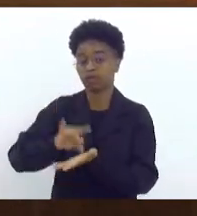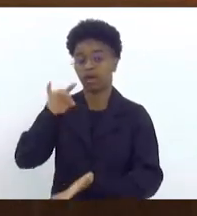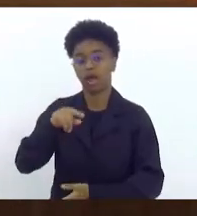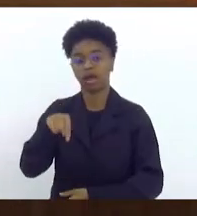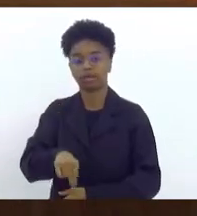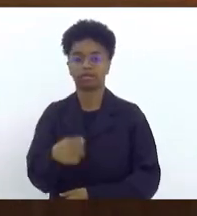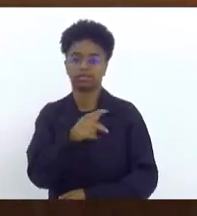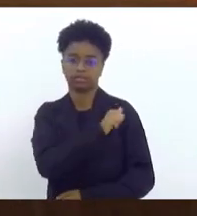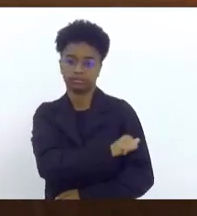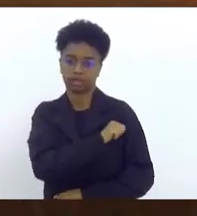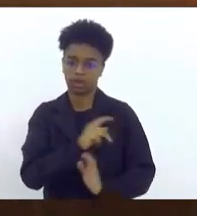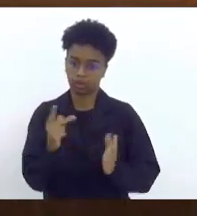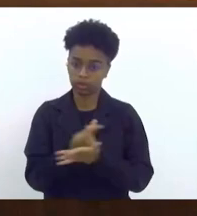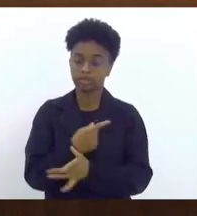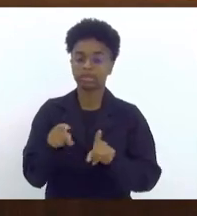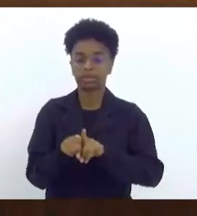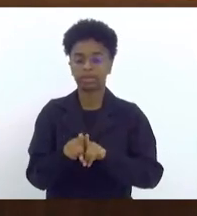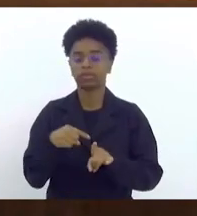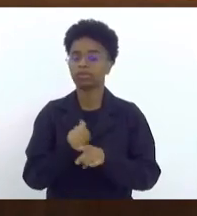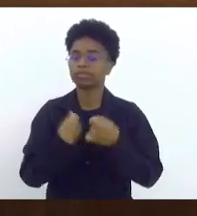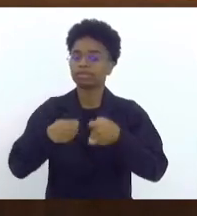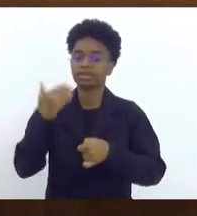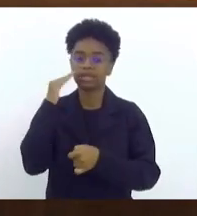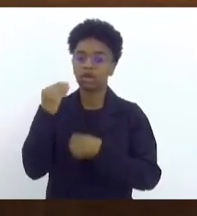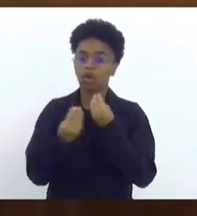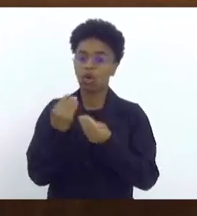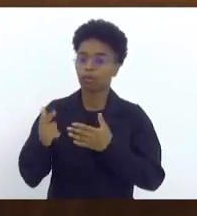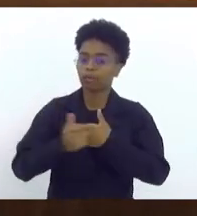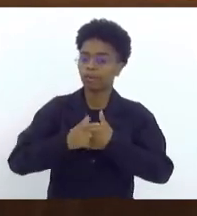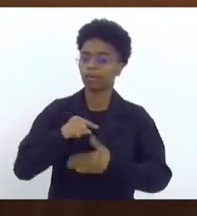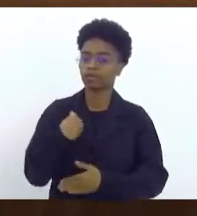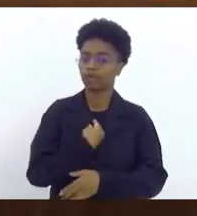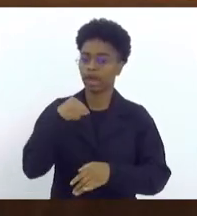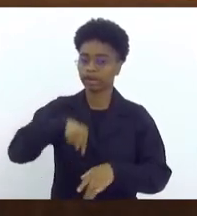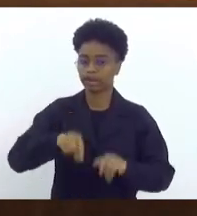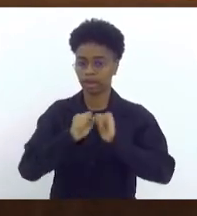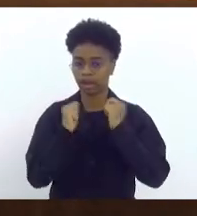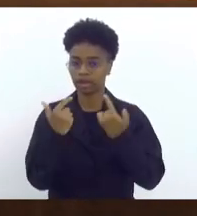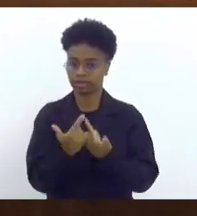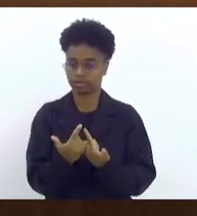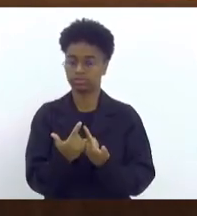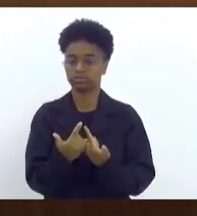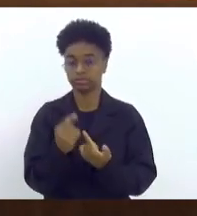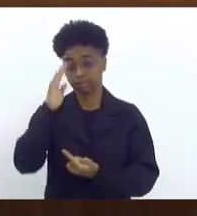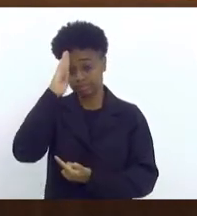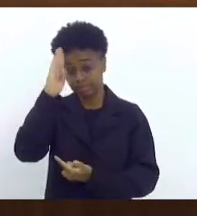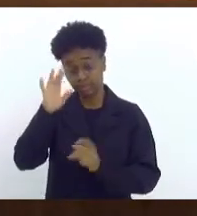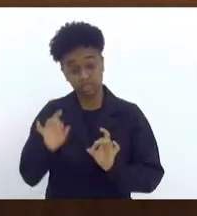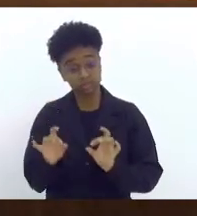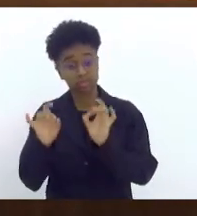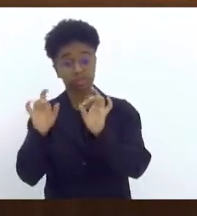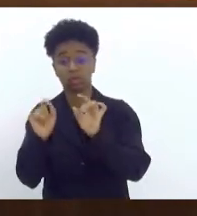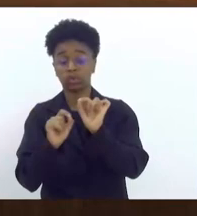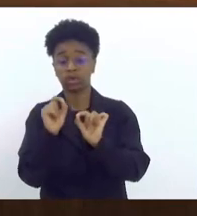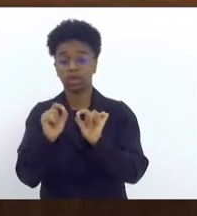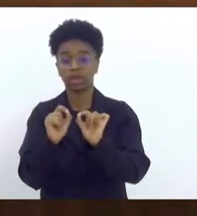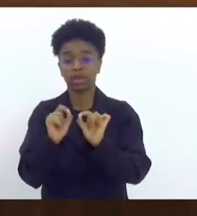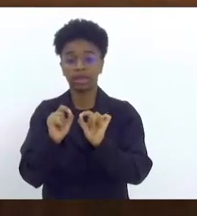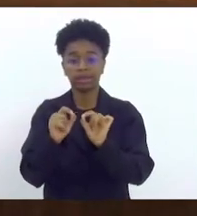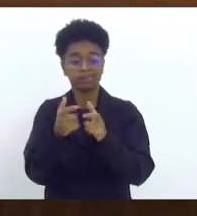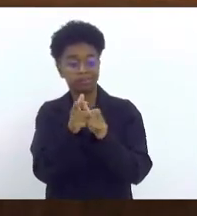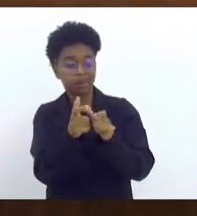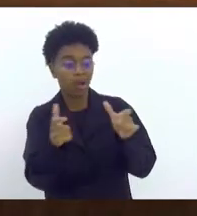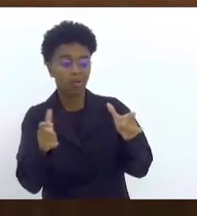entendamos o papel da Casa Legislativa nesse sentido, em especial diante da maioria das